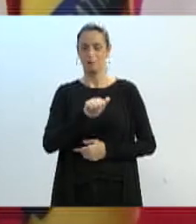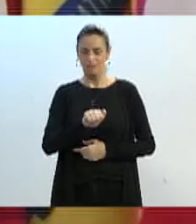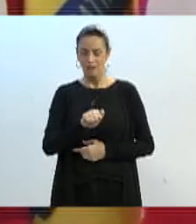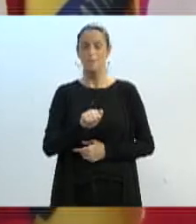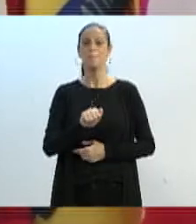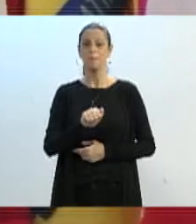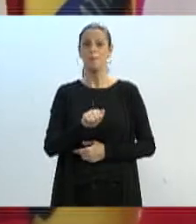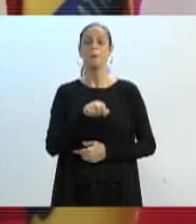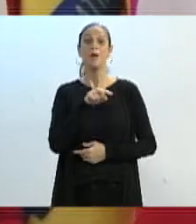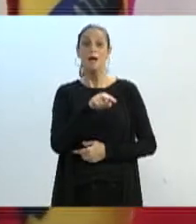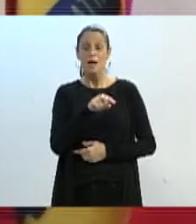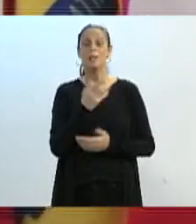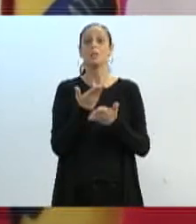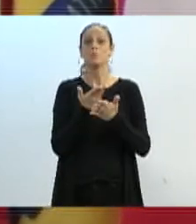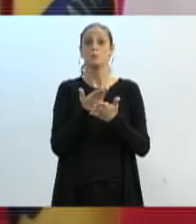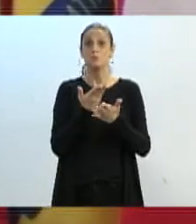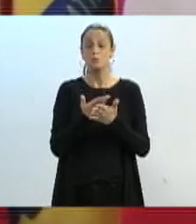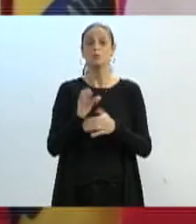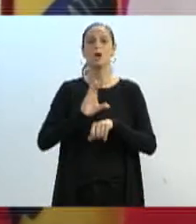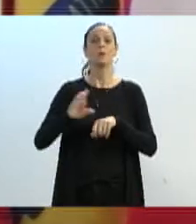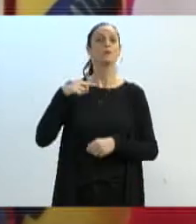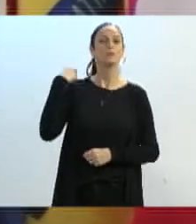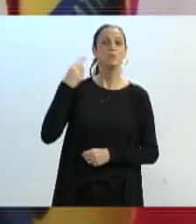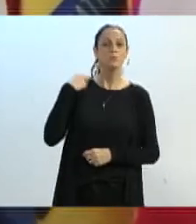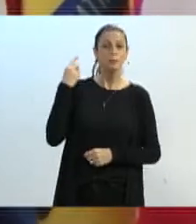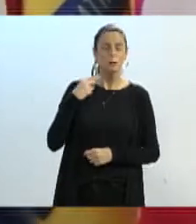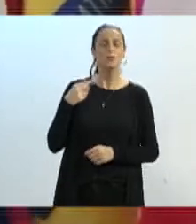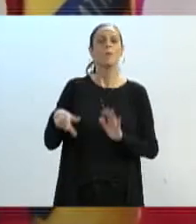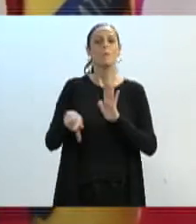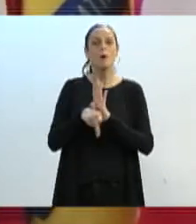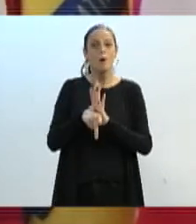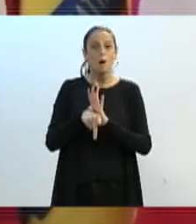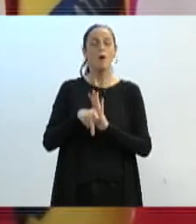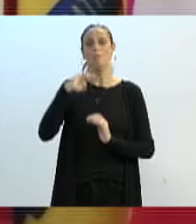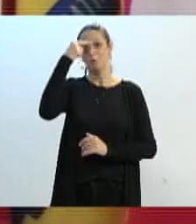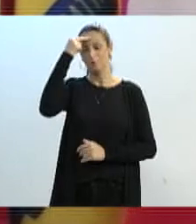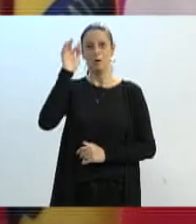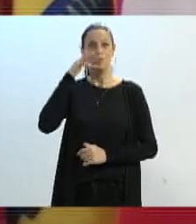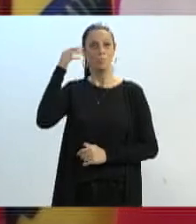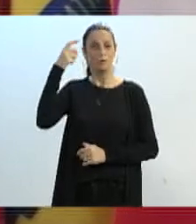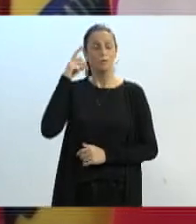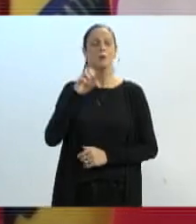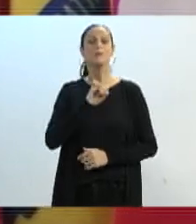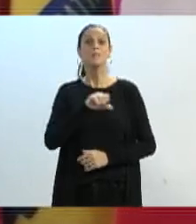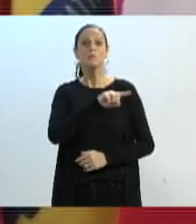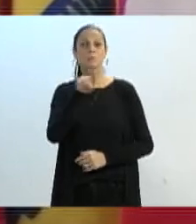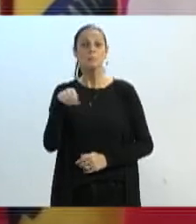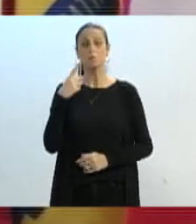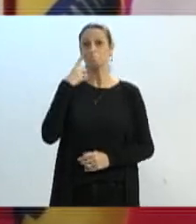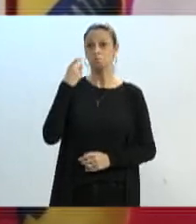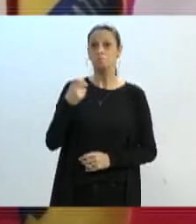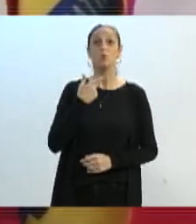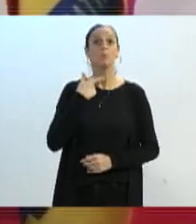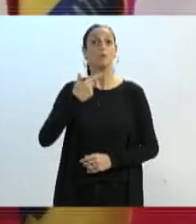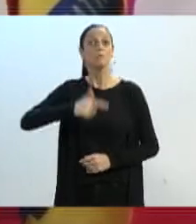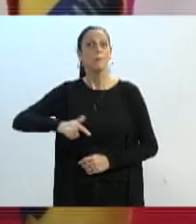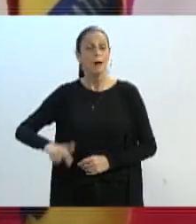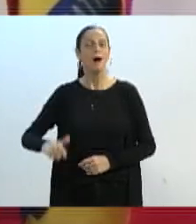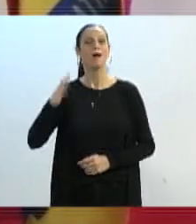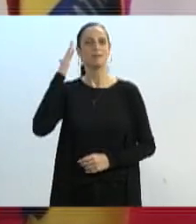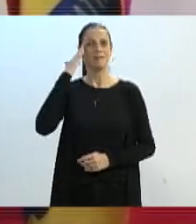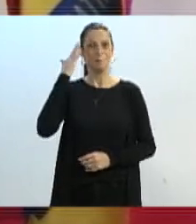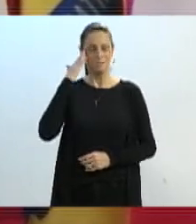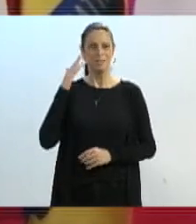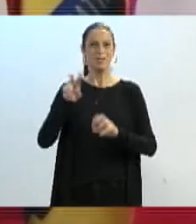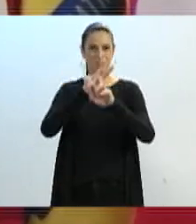estudantes do curso de Direito, se eu não me engano, da FURP. Então, para quem ficou interessado e quiser saber mais sobre a campanha Ciclo